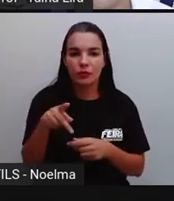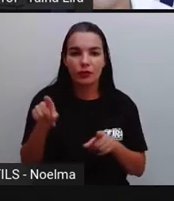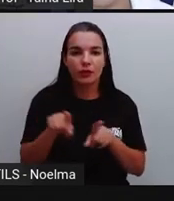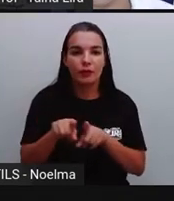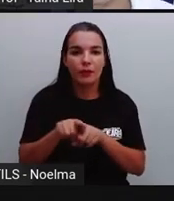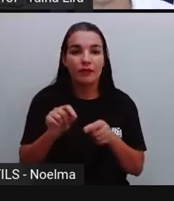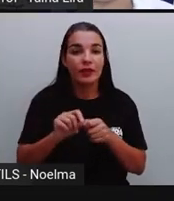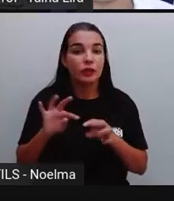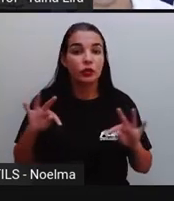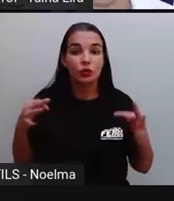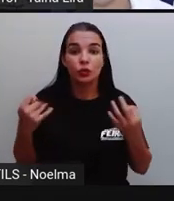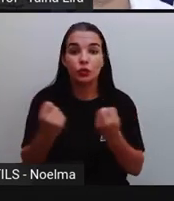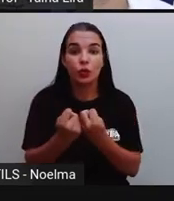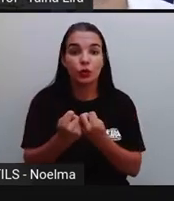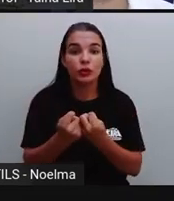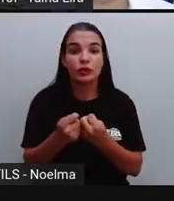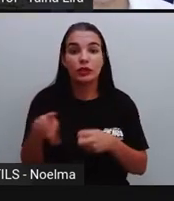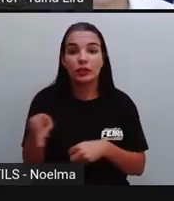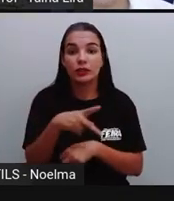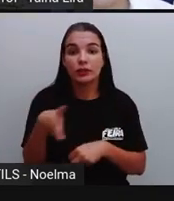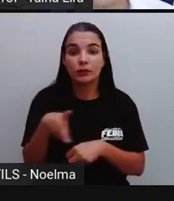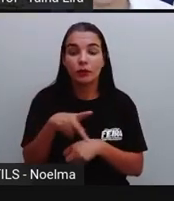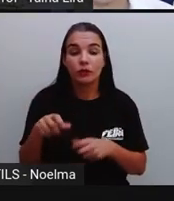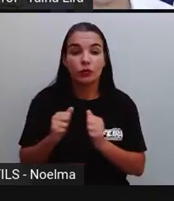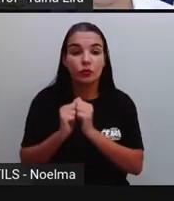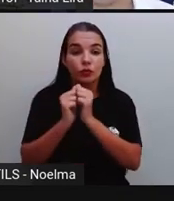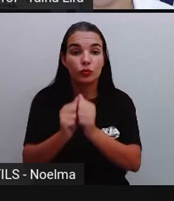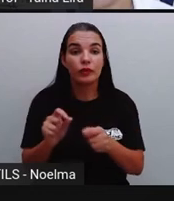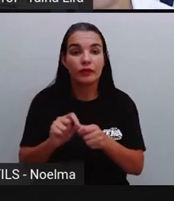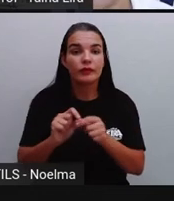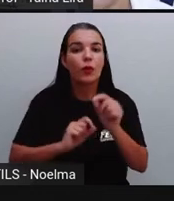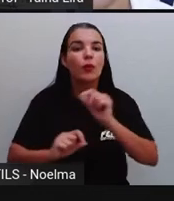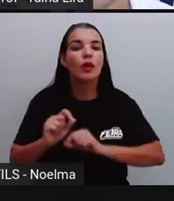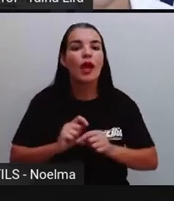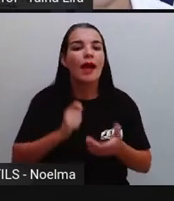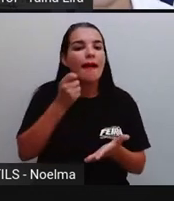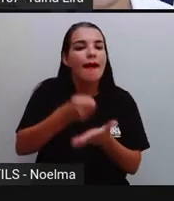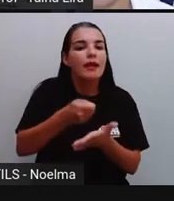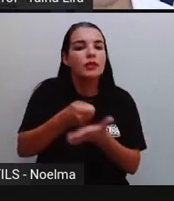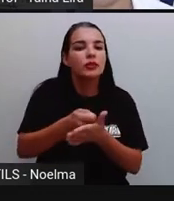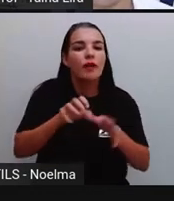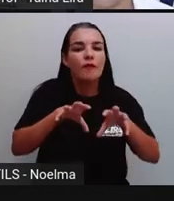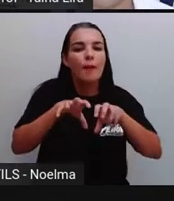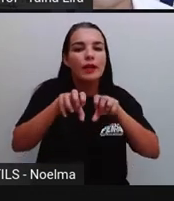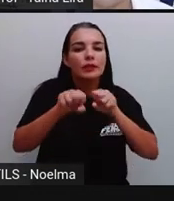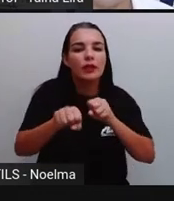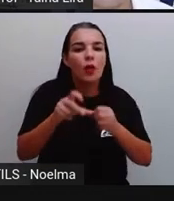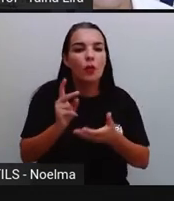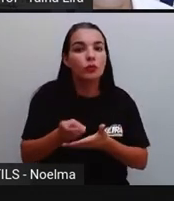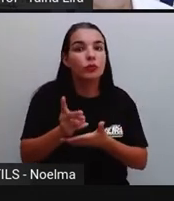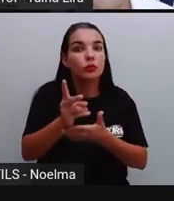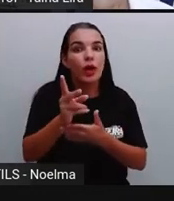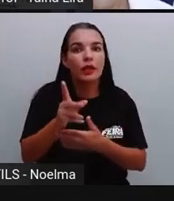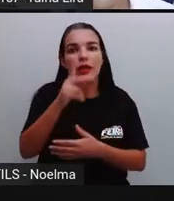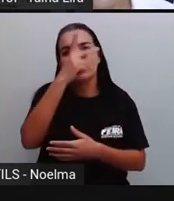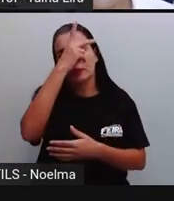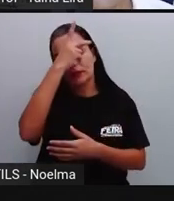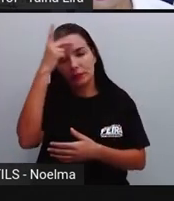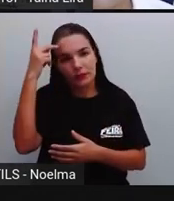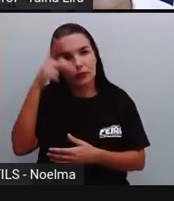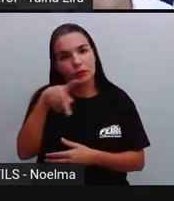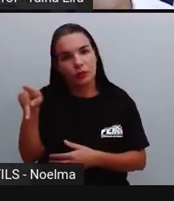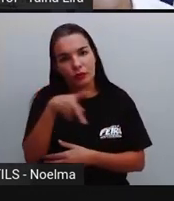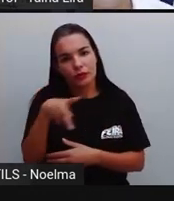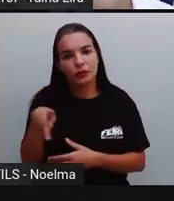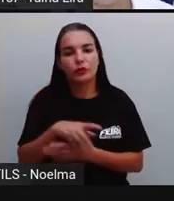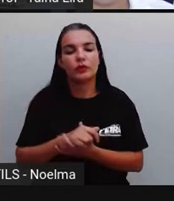escola. E também, ó, ele tem um papel bem importante, Que é garantir aí a formação continuada dos